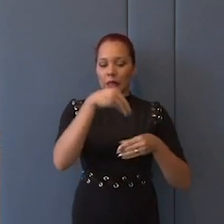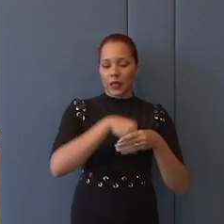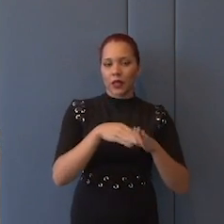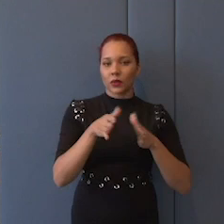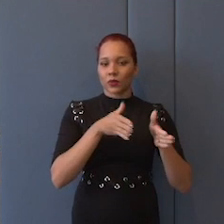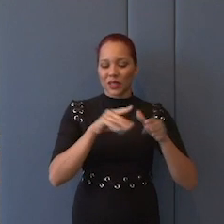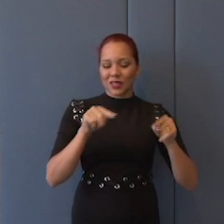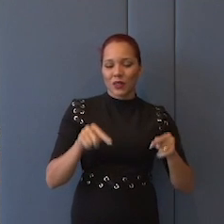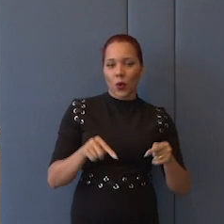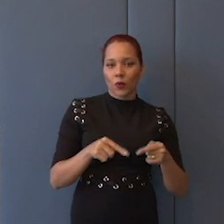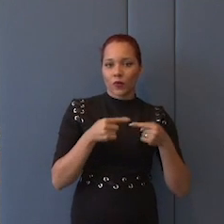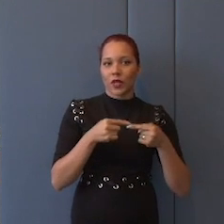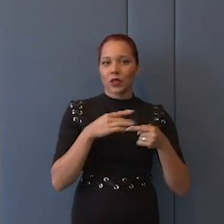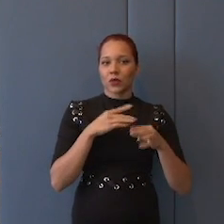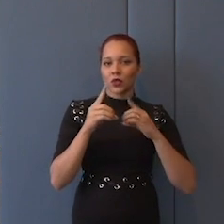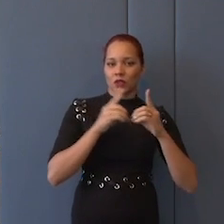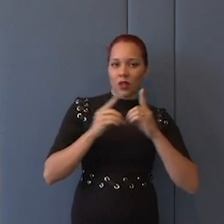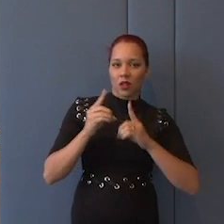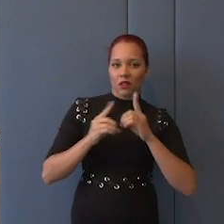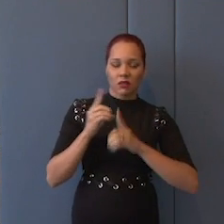tensão dialética, de alguma maneira.